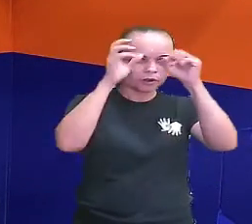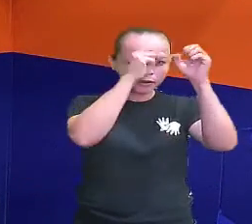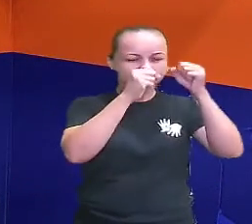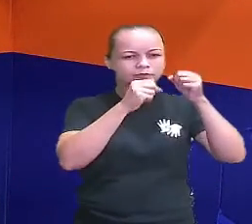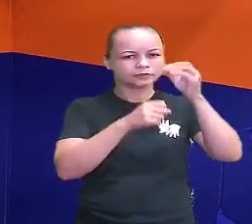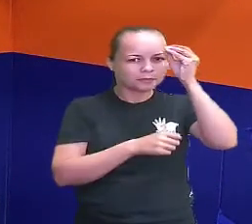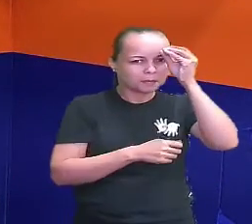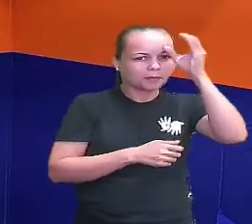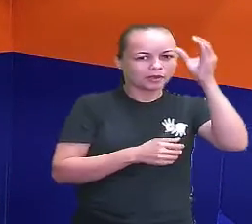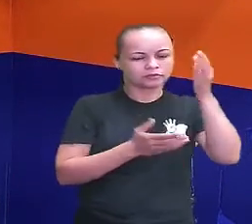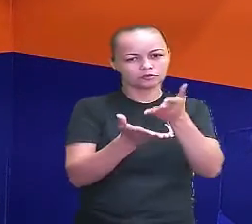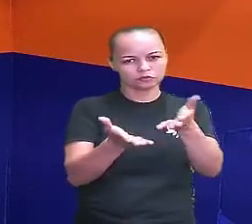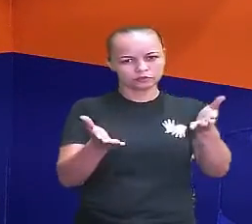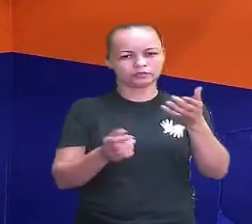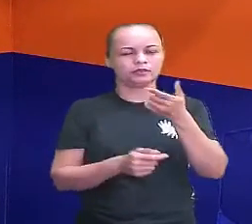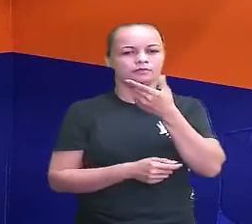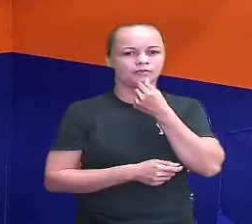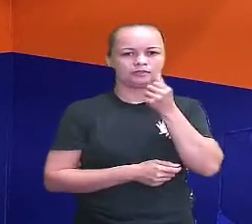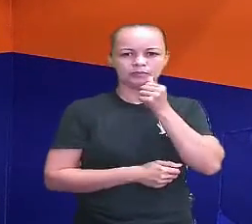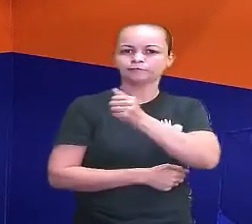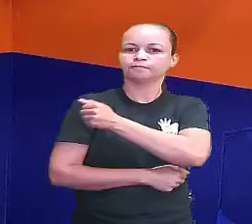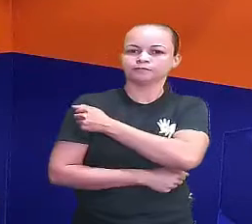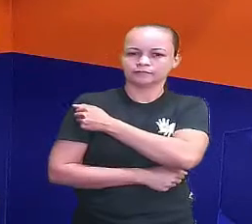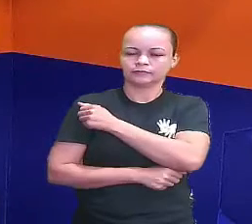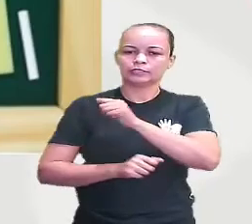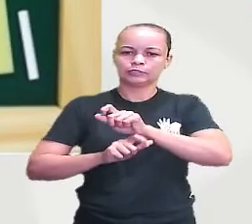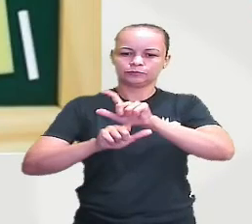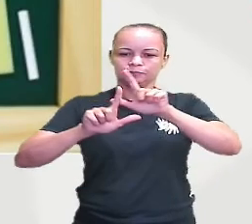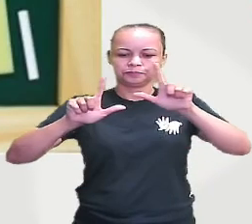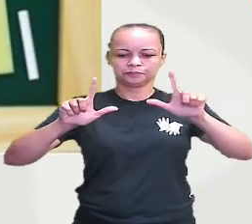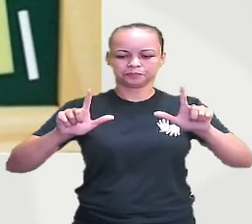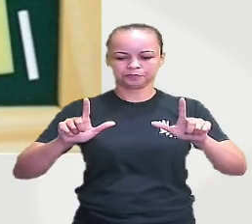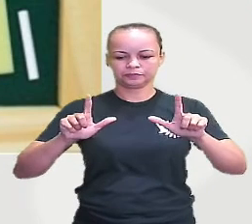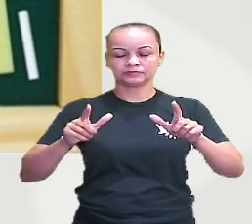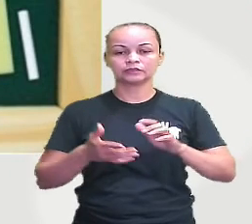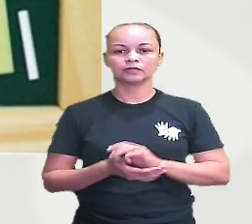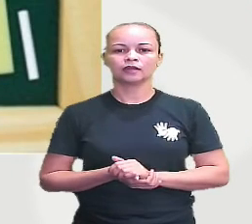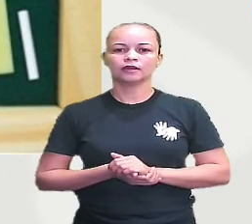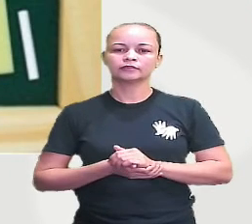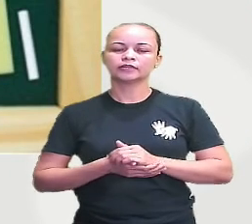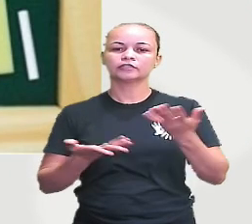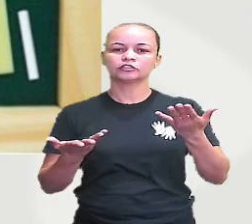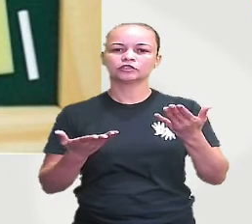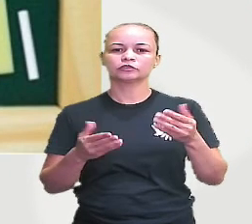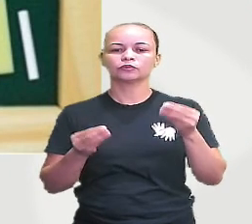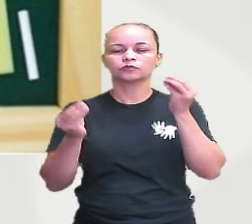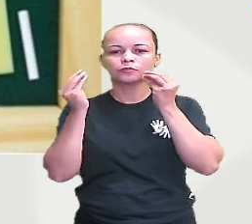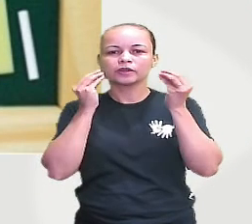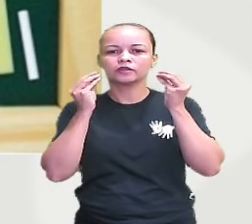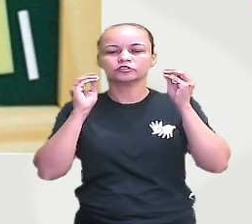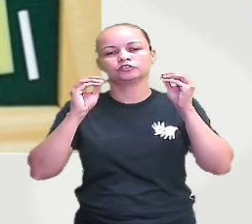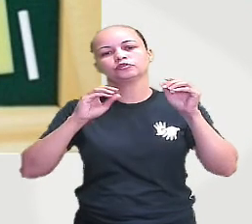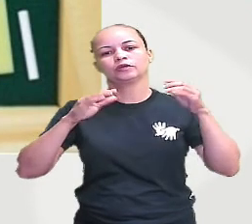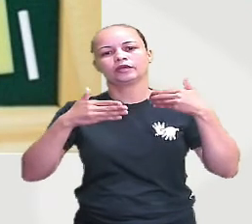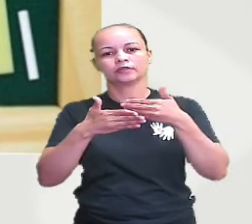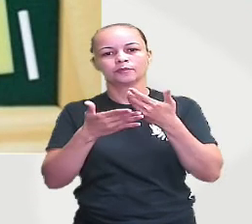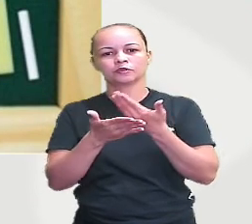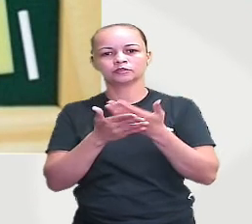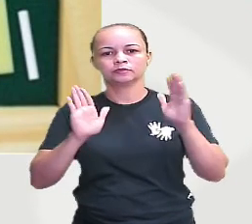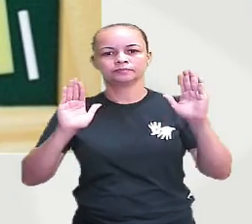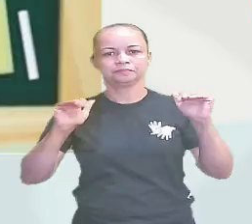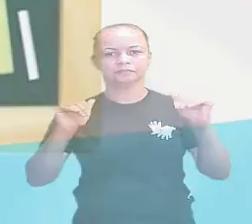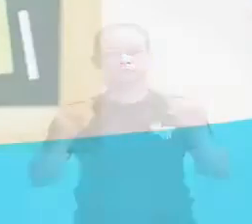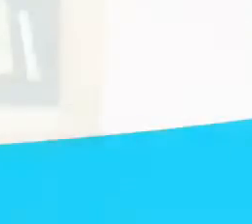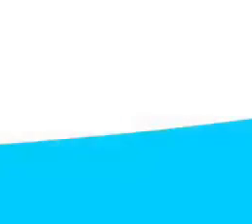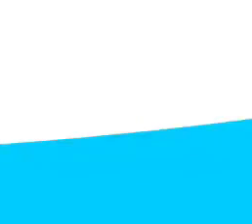aluno e aluna. Então, produção, abra essa imagem e já deseja a todos, até a próxima aula. Fui!